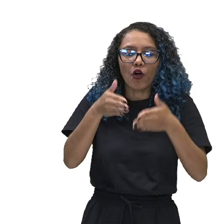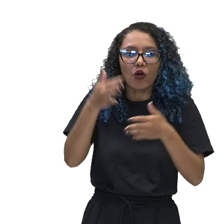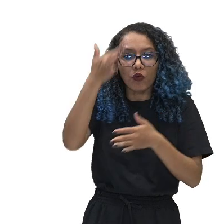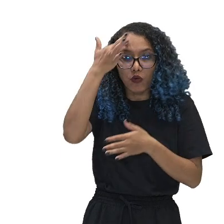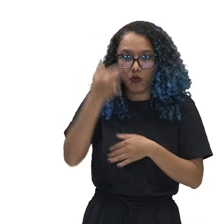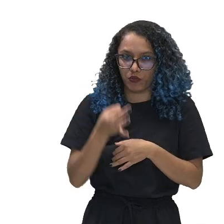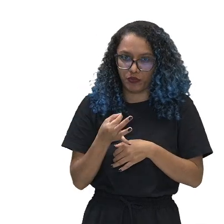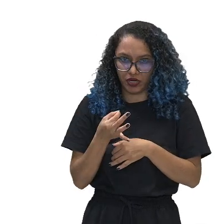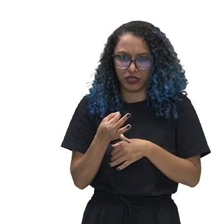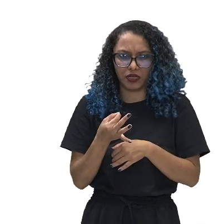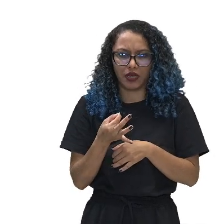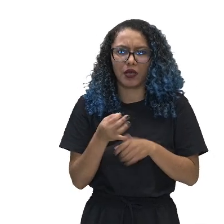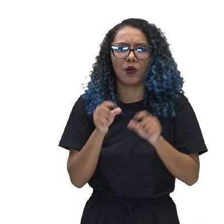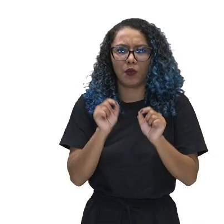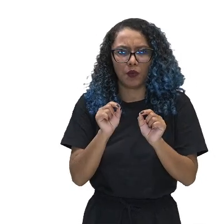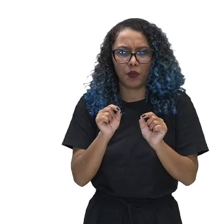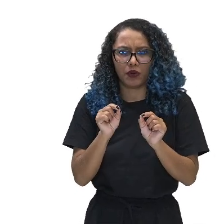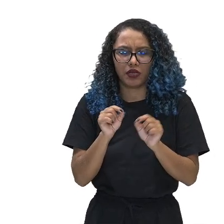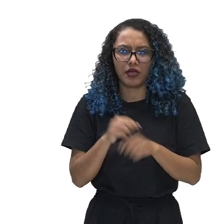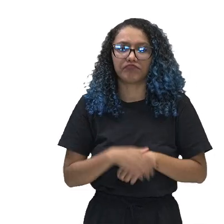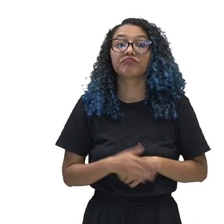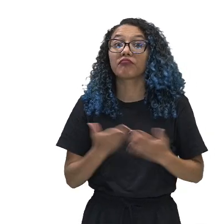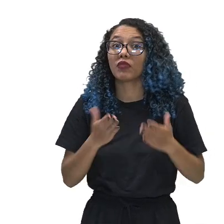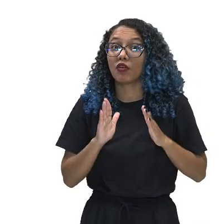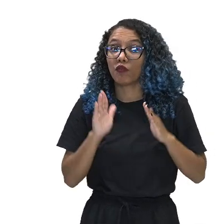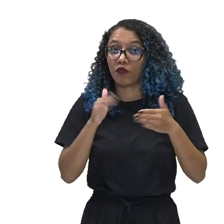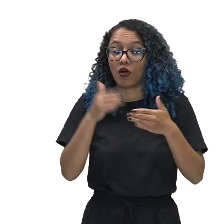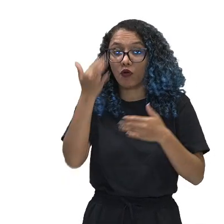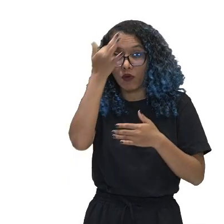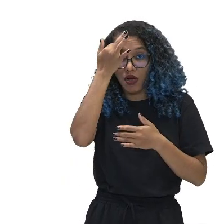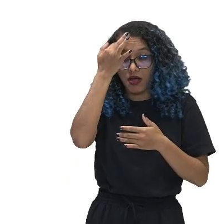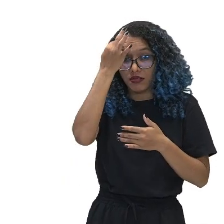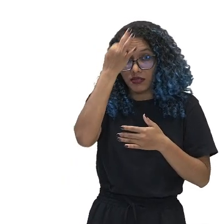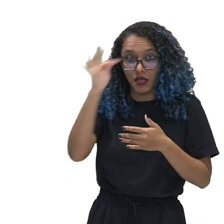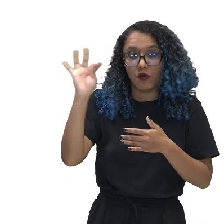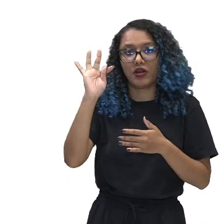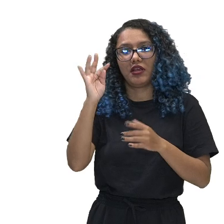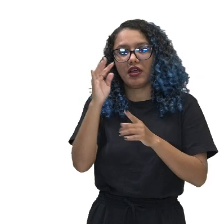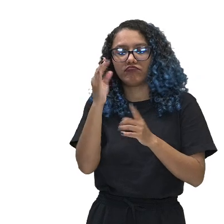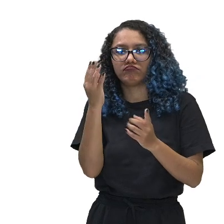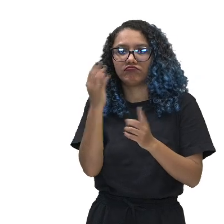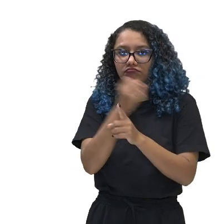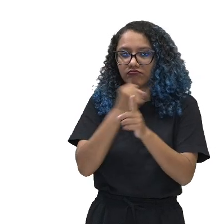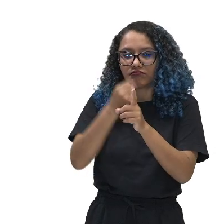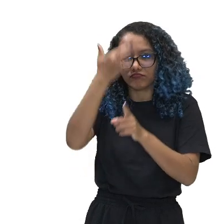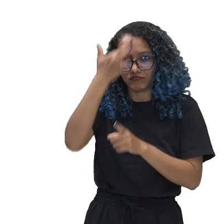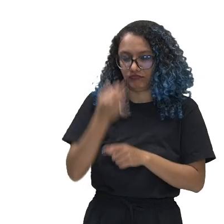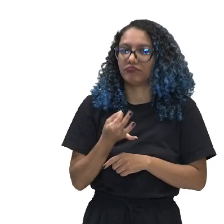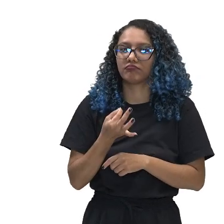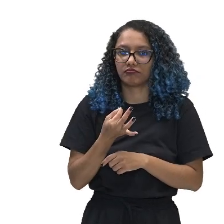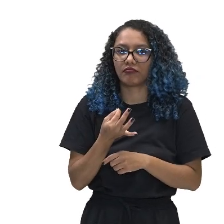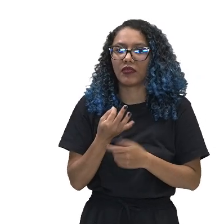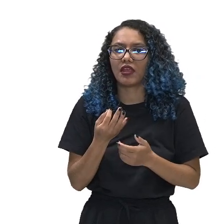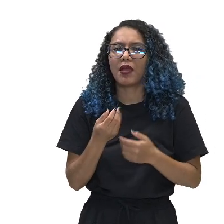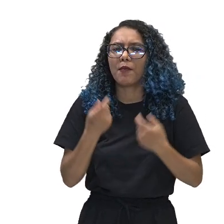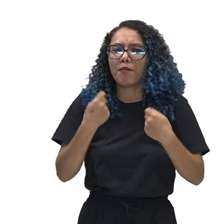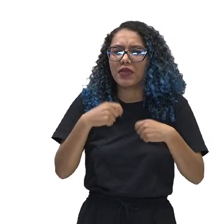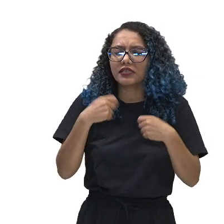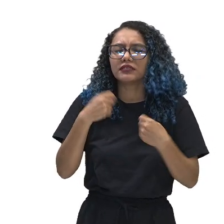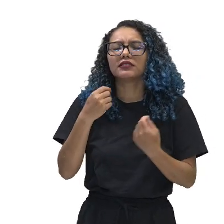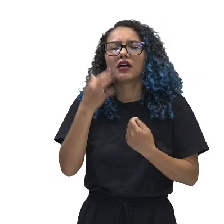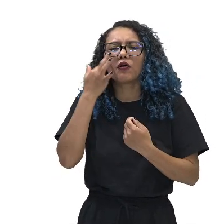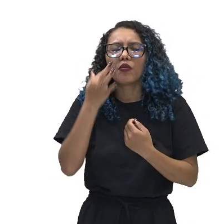entendemos a questão da sociologia compreensiva. Diz que é importante a gente compreender a ação dos indivíduos na sociedade